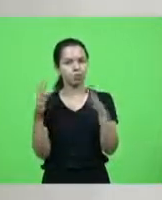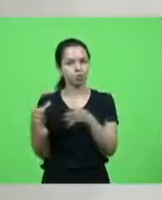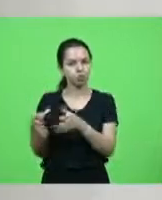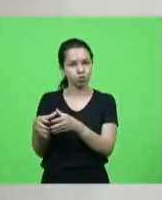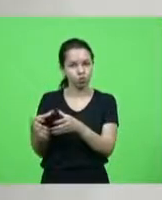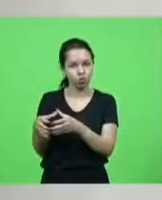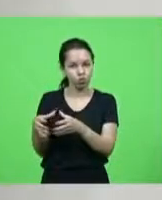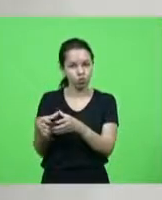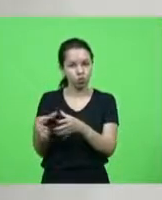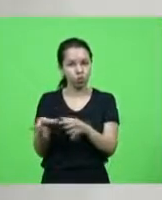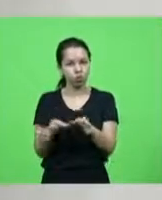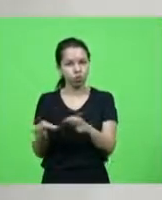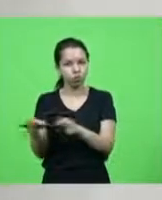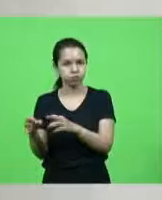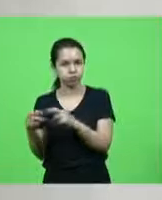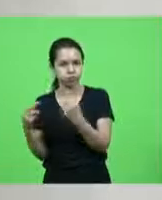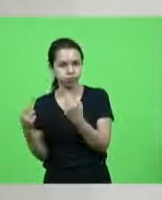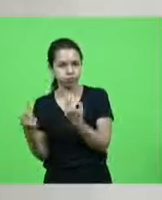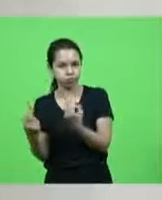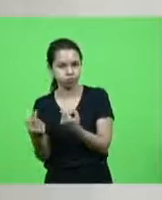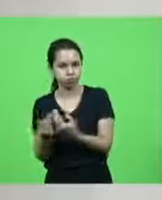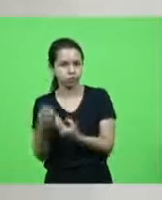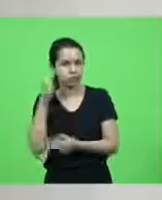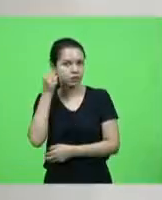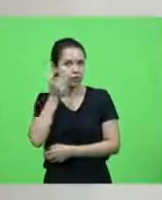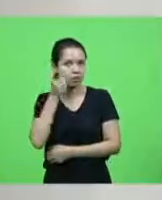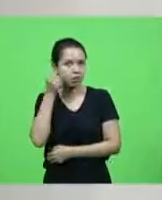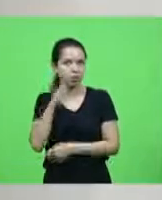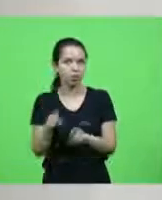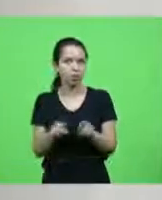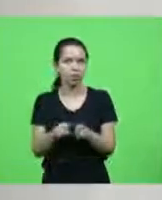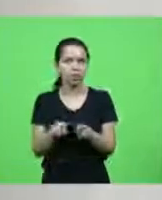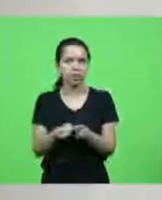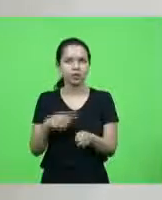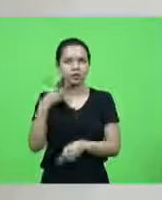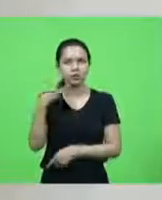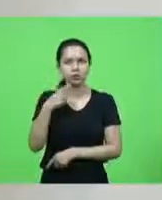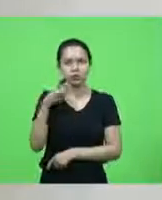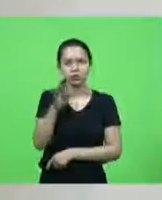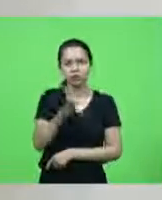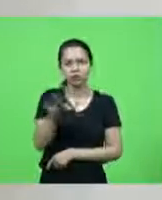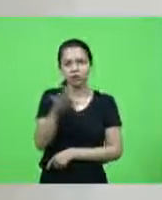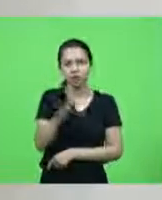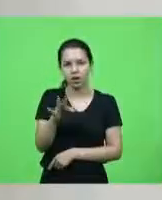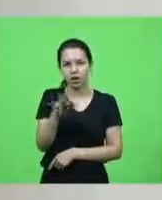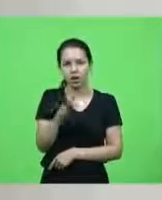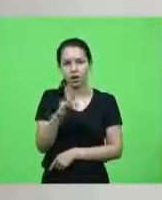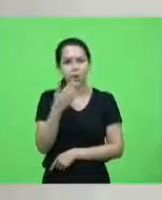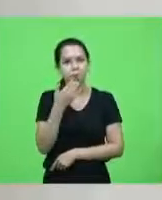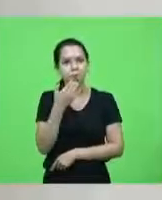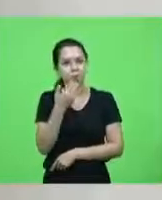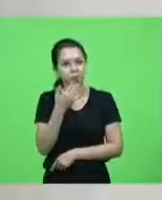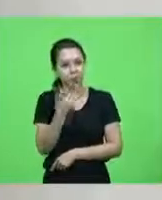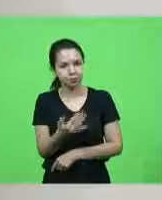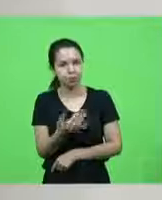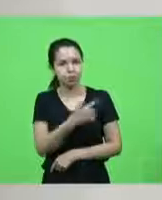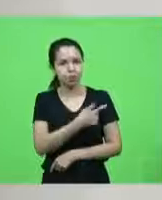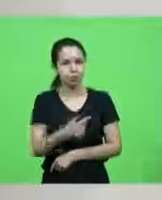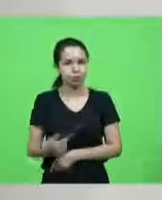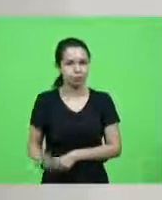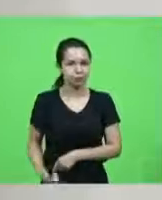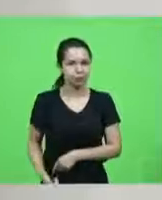reúne aos nossos senadores aos nossos deputados federais e fazer um apelo ao governo federal